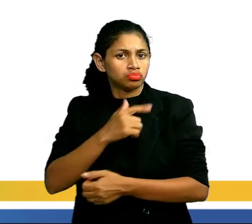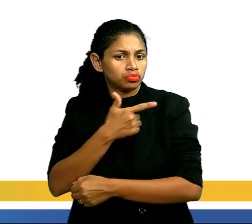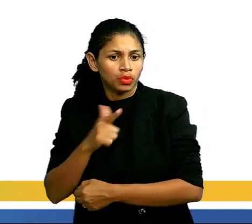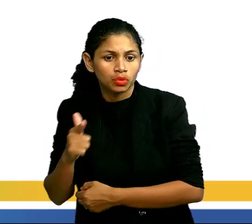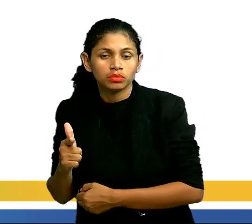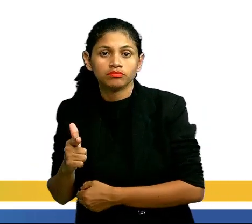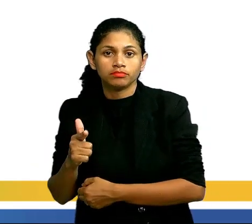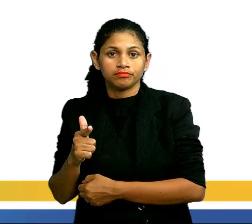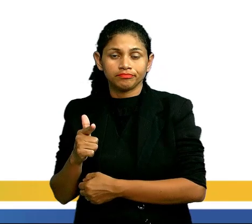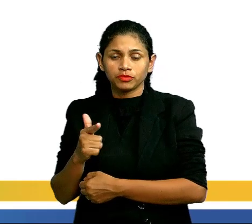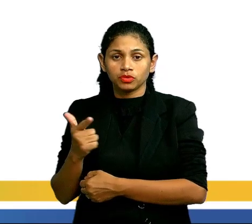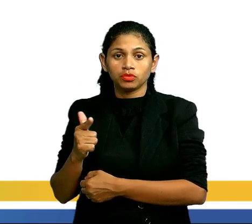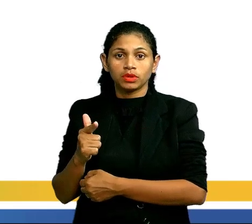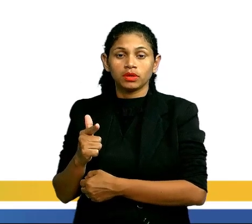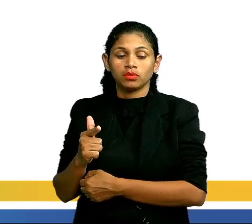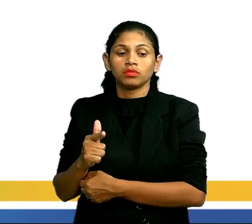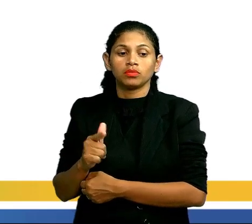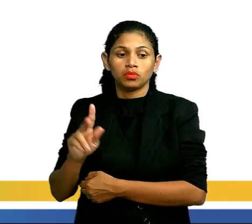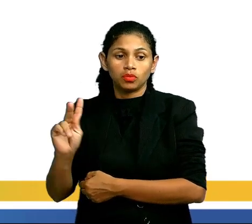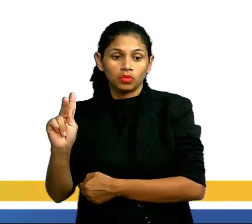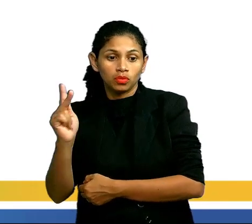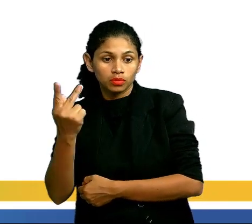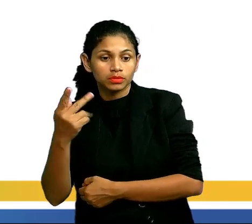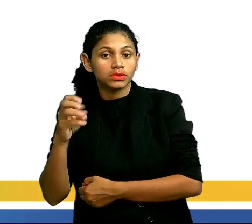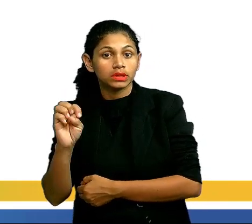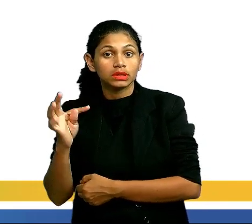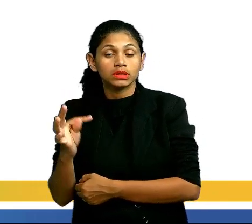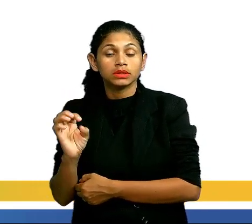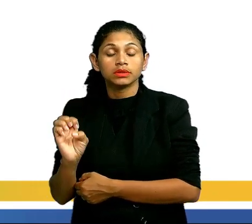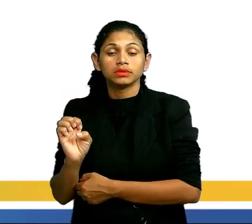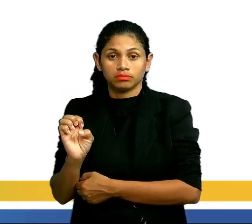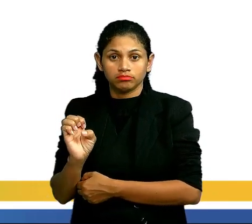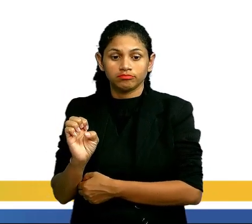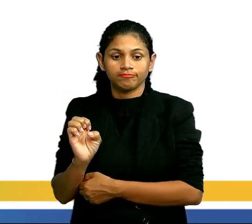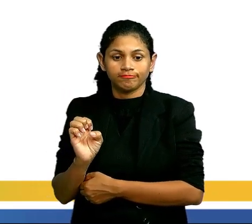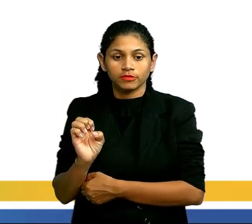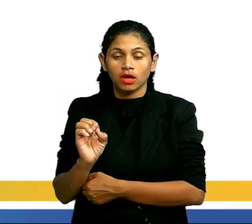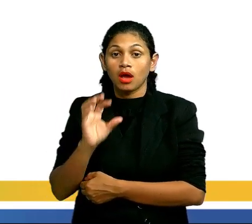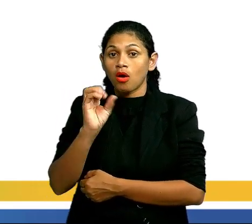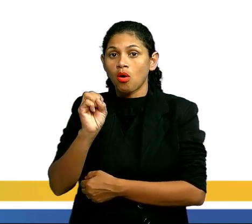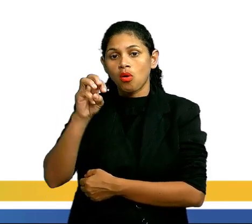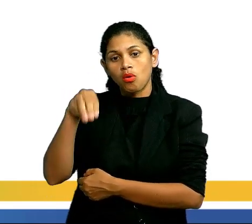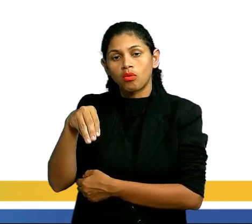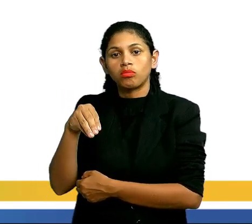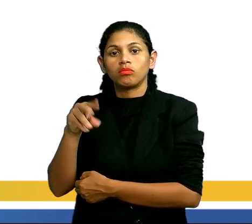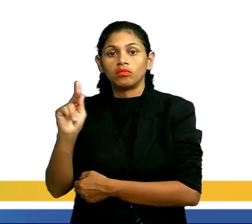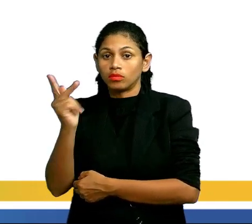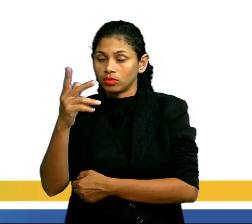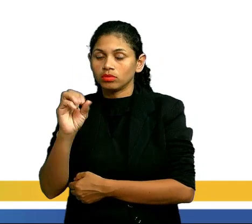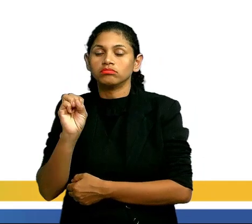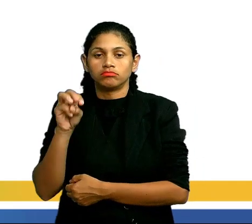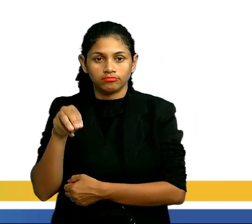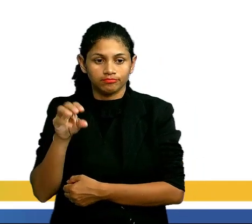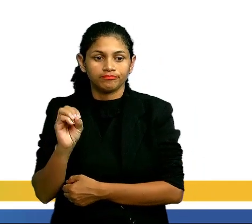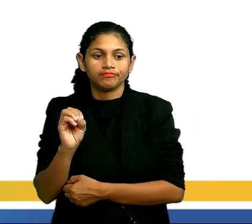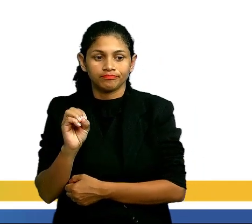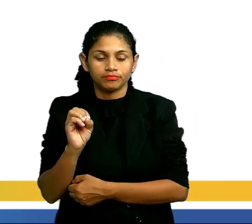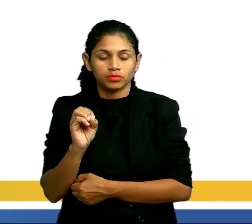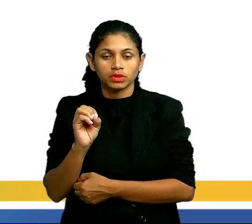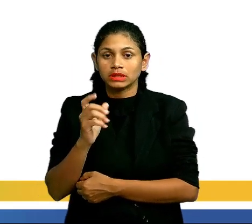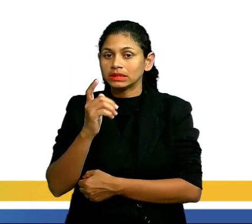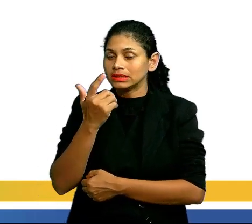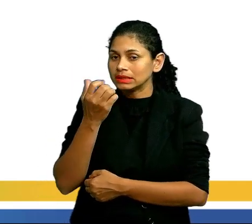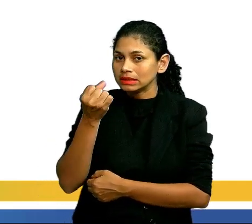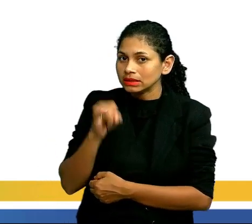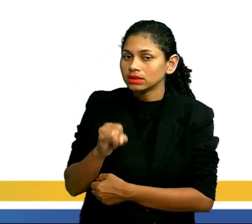ou, perdão, não tiver um heteroátomo na sua estrutura, a sua cadeia é homocíclica. E se ele tiver um heteroátomo ali na hora de fechar